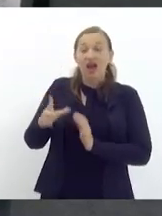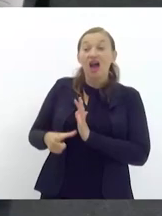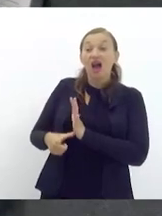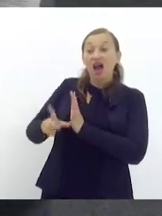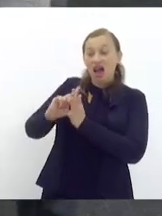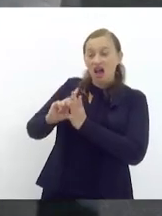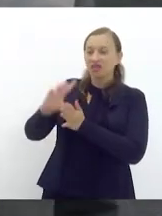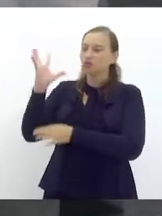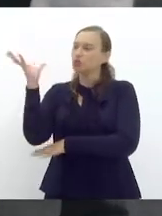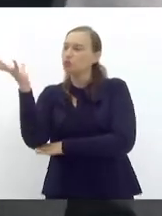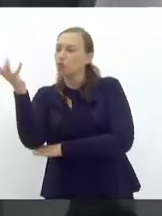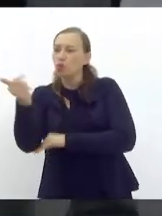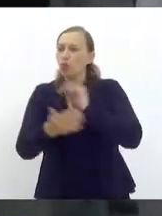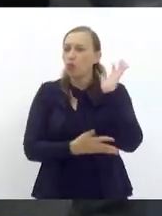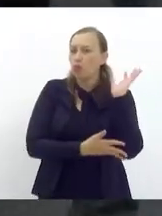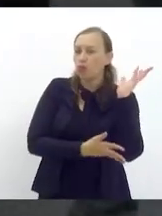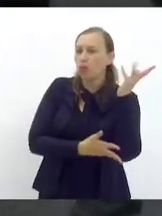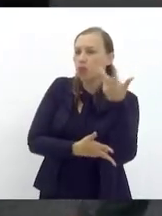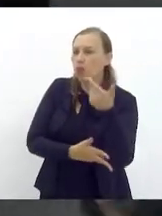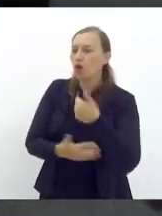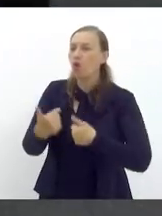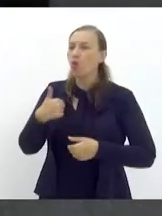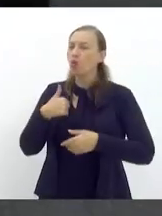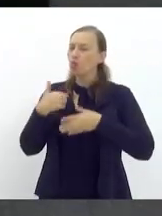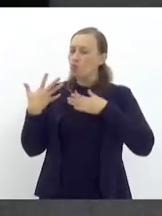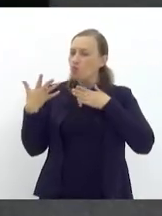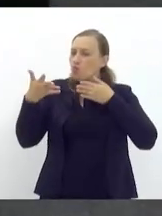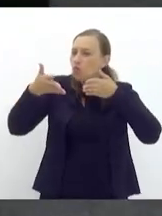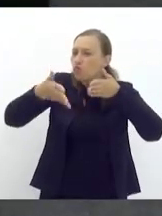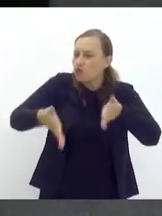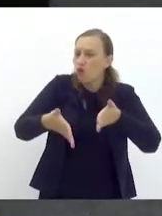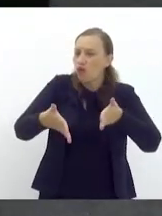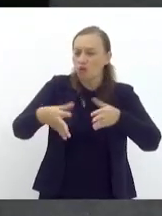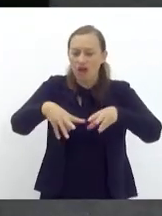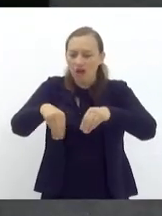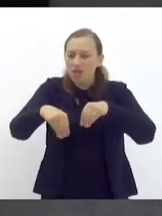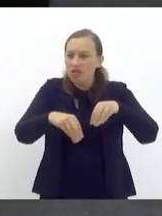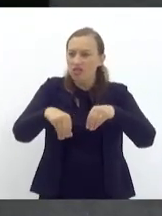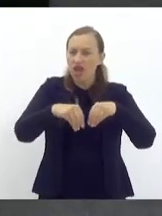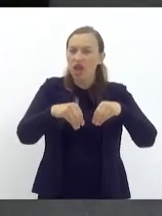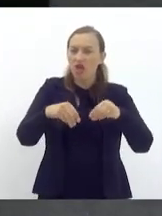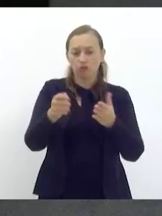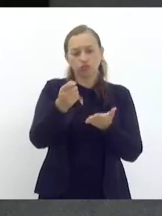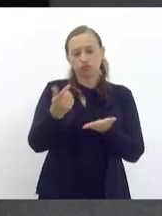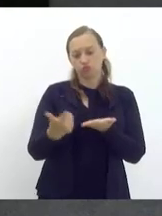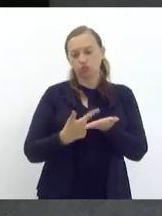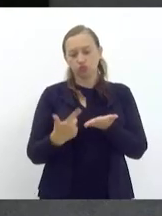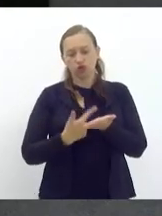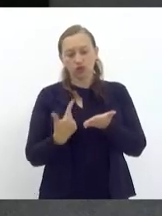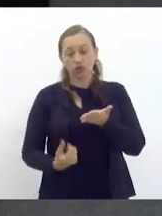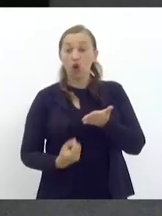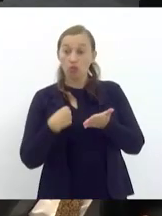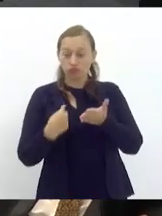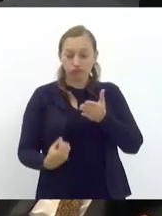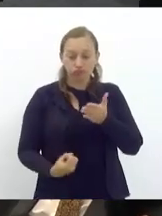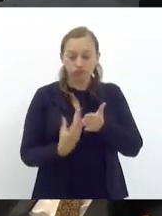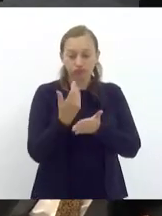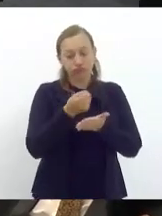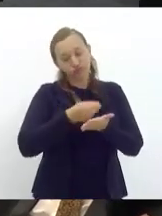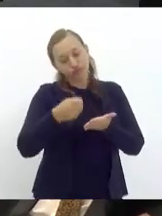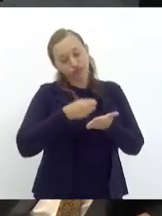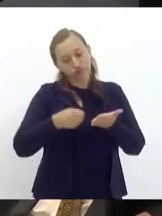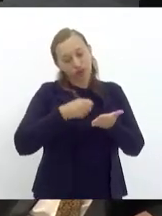lá atrás o meu foco era a questão da terra escrevi um livro sobre isso minha tese